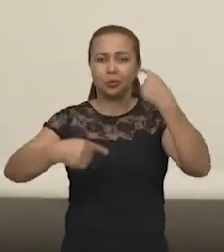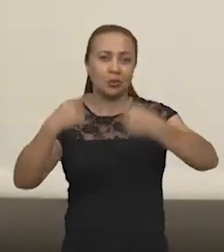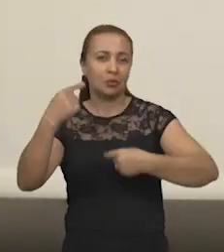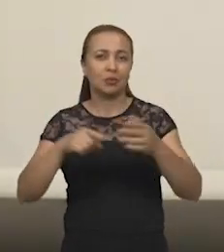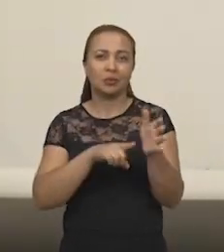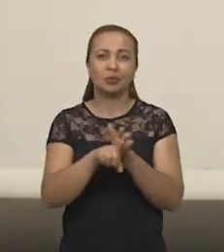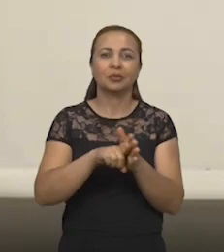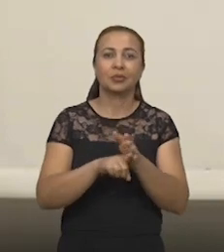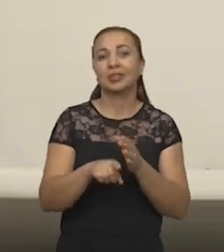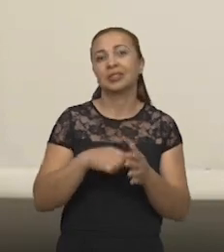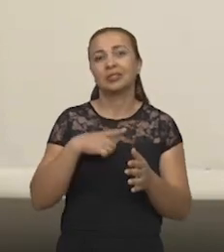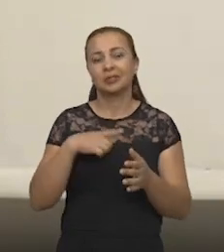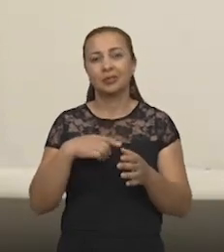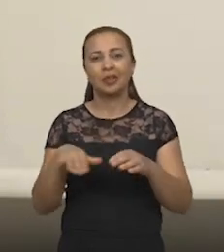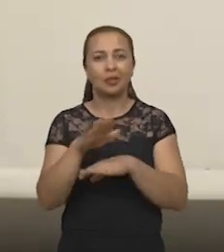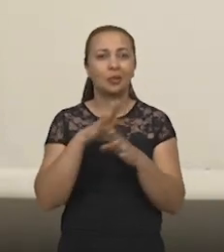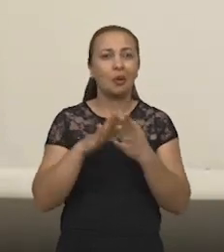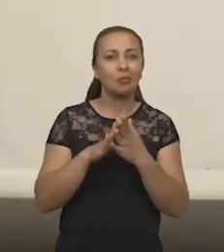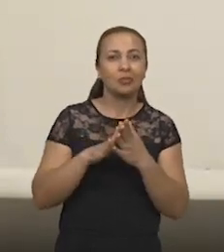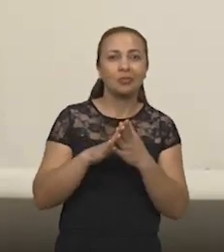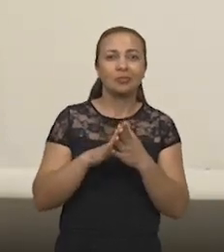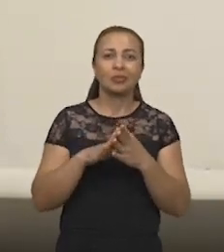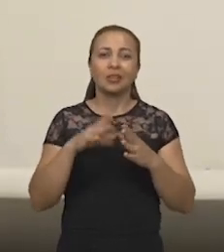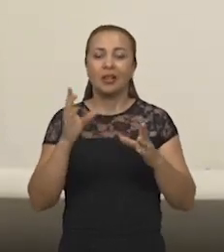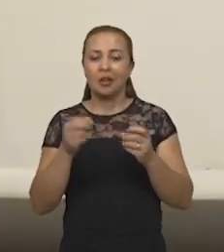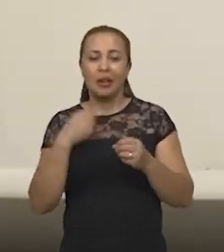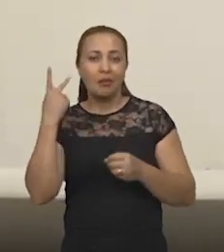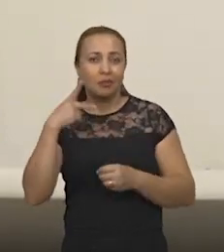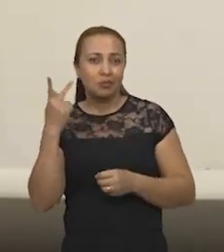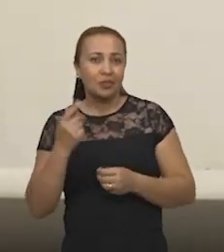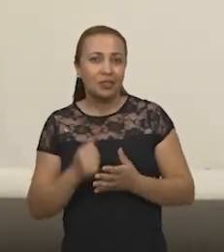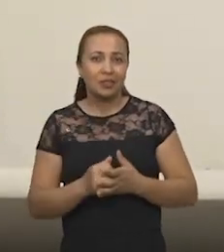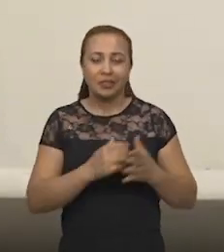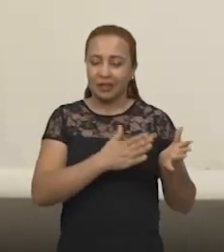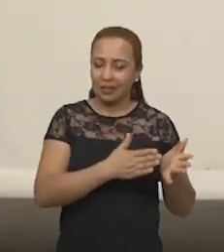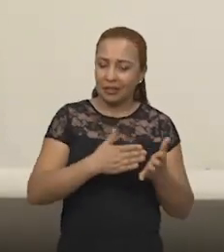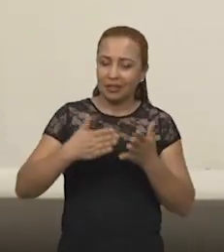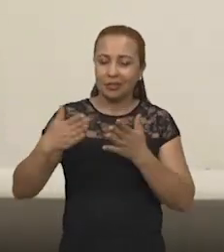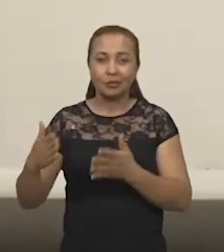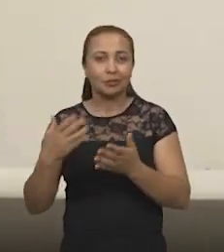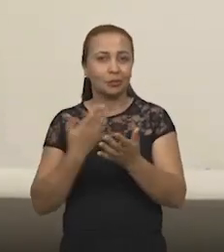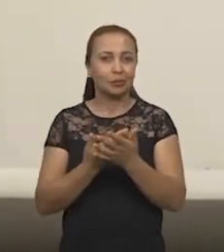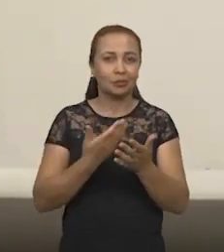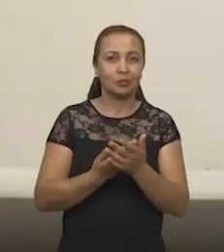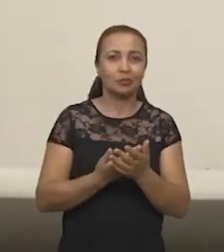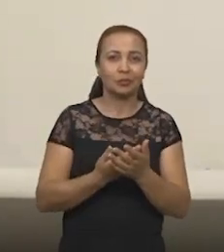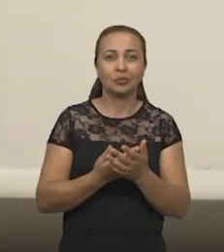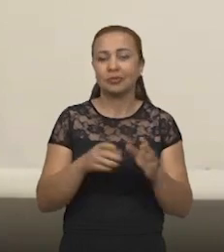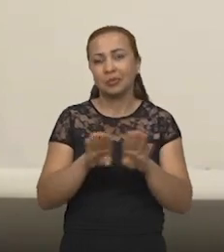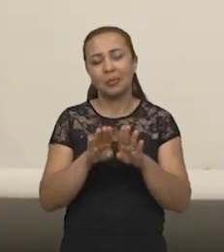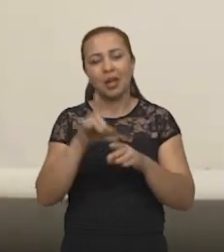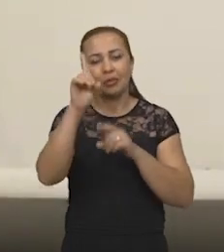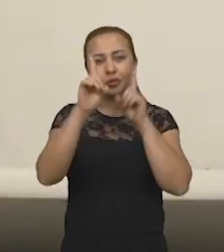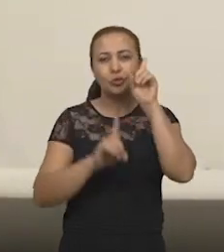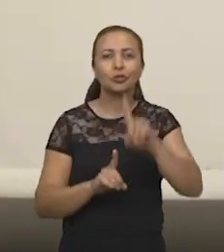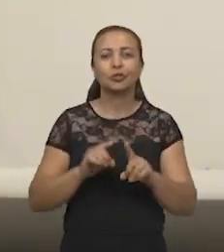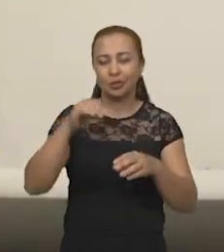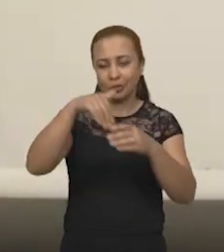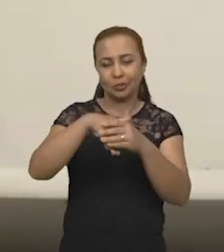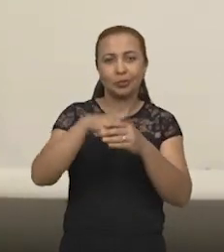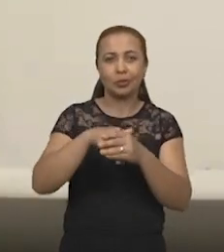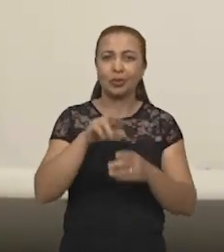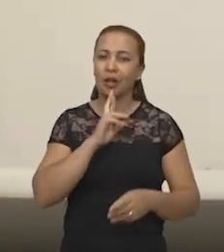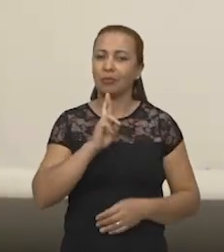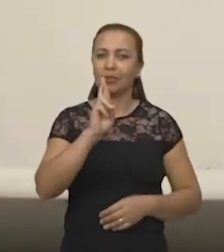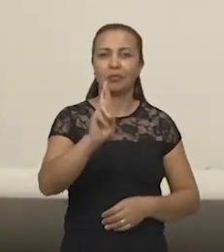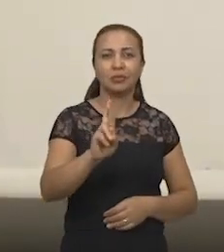debate. Nós vamos desde questões ligadas à virtualização da política, saúde e democracia, estudo do direito ao voto, das formas